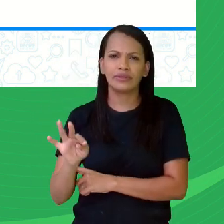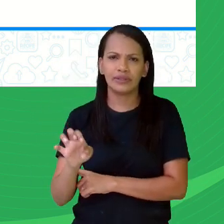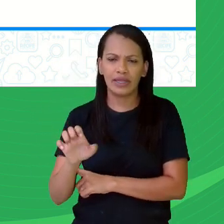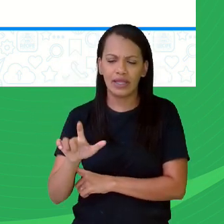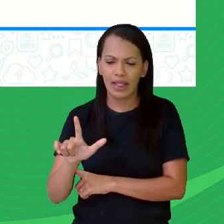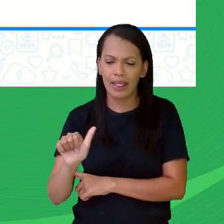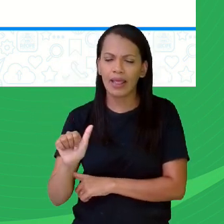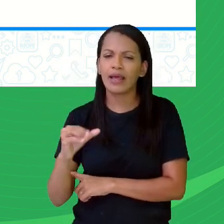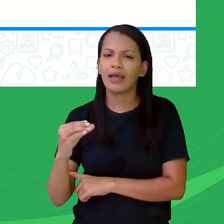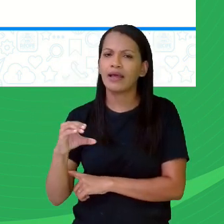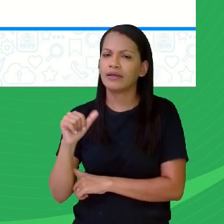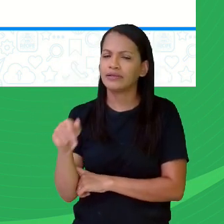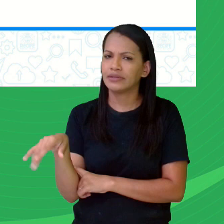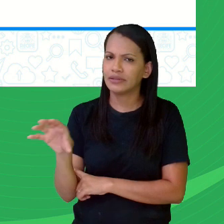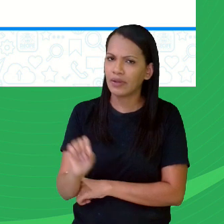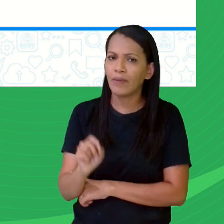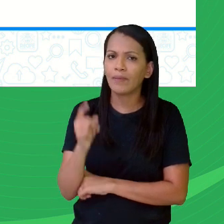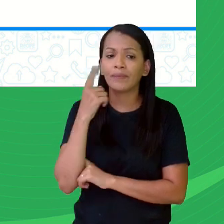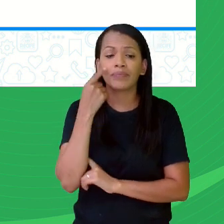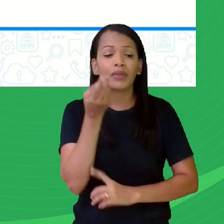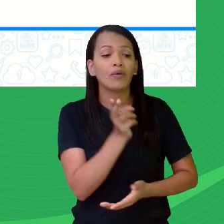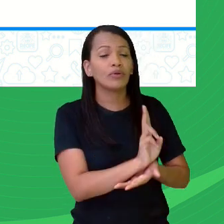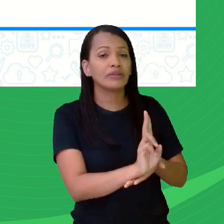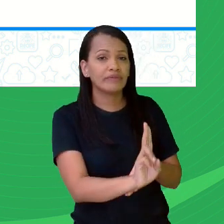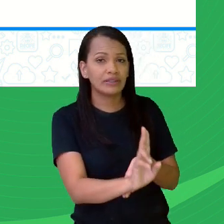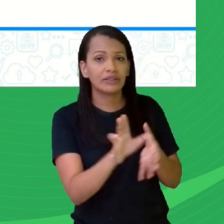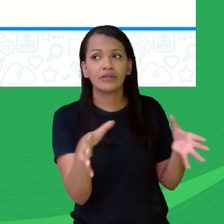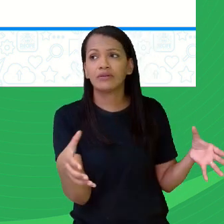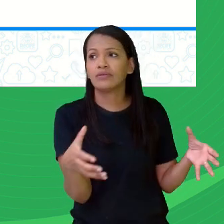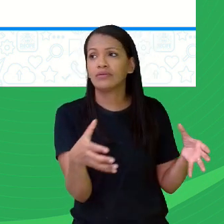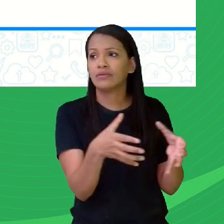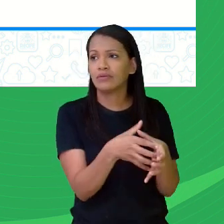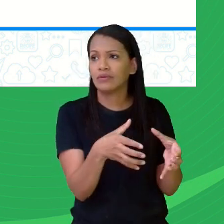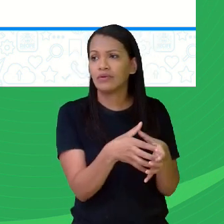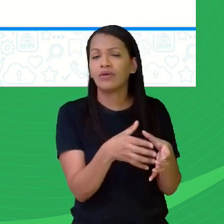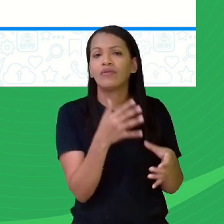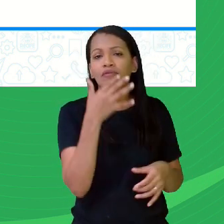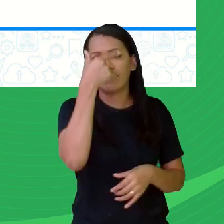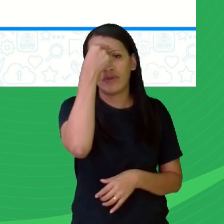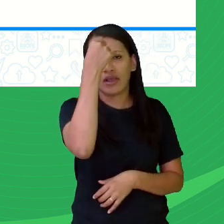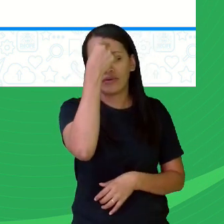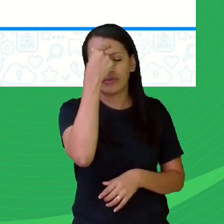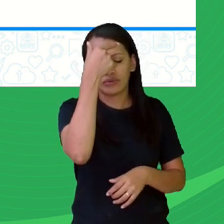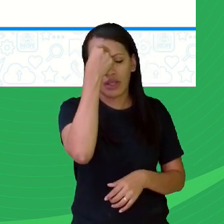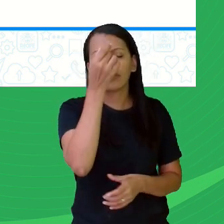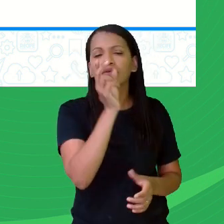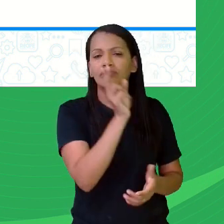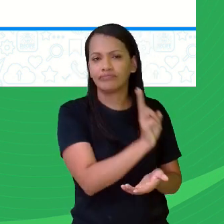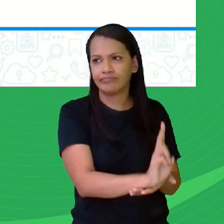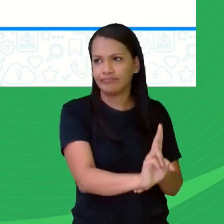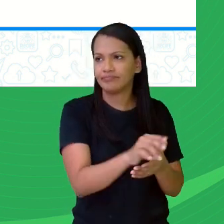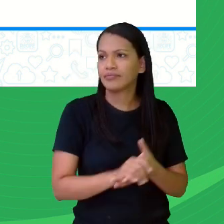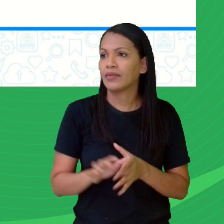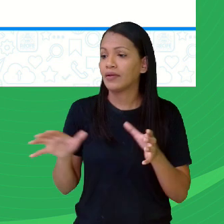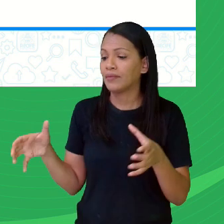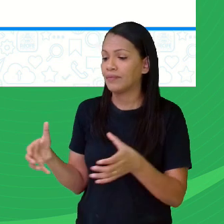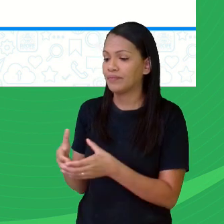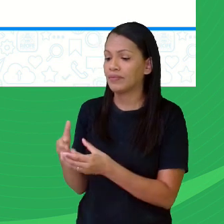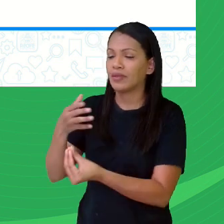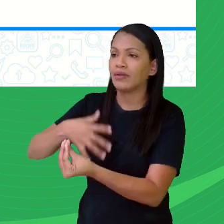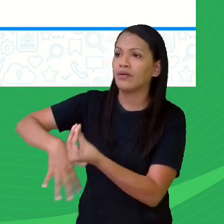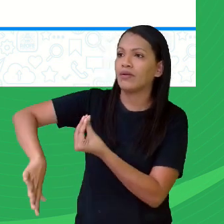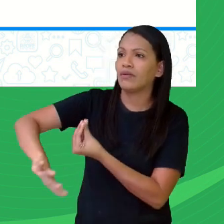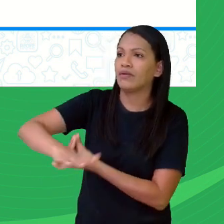universidade, é um grupo de faculdades, a universidade tal, de ilhas, arquipélago, de letras, o